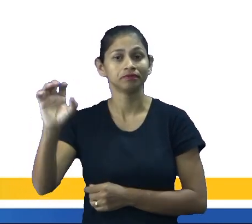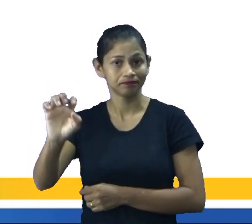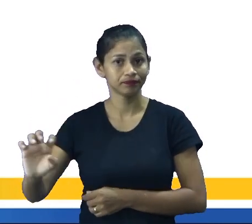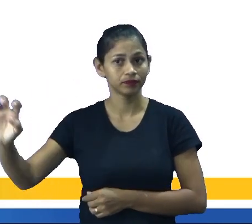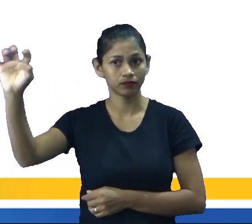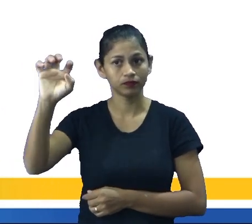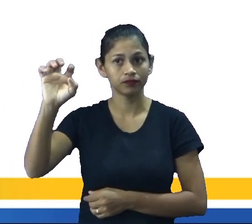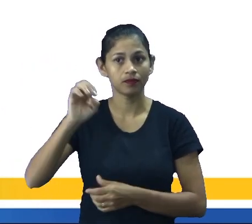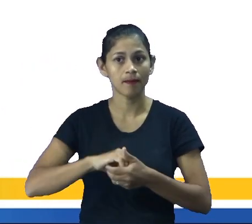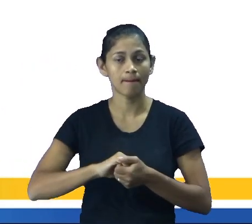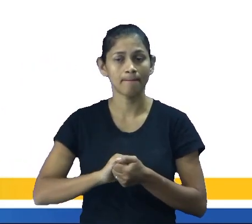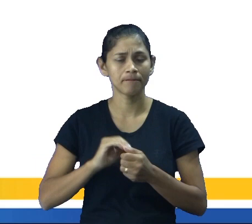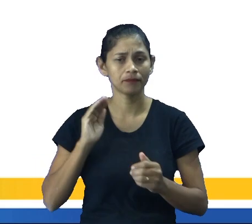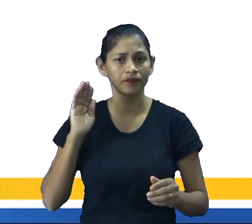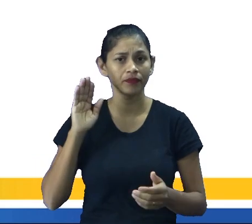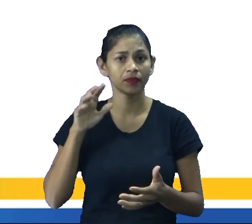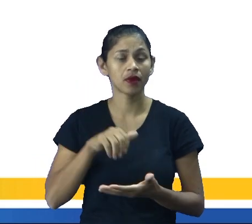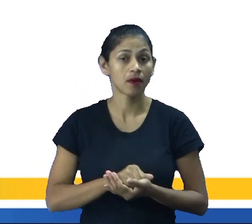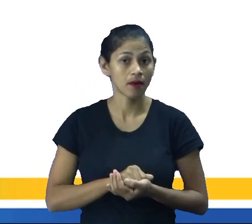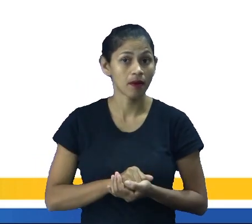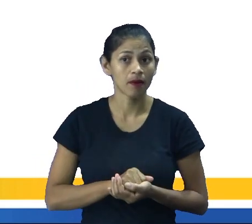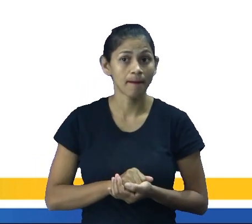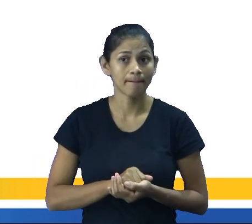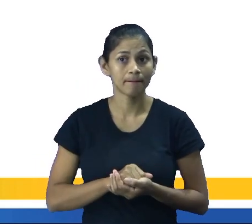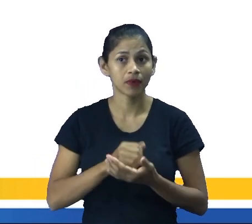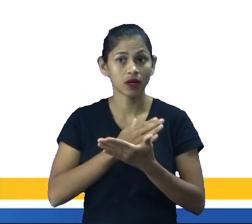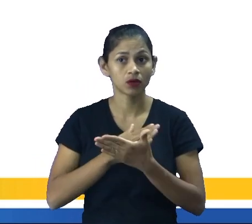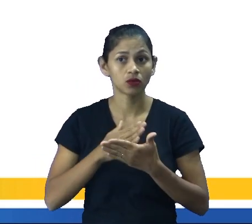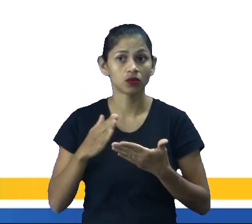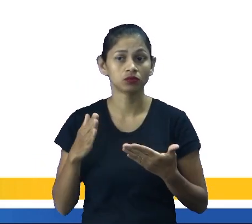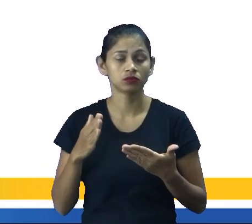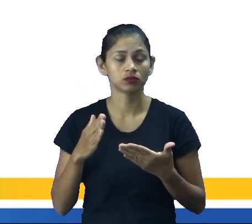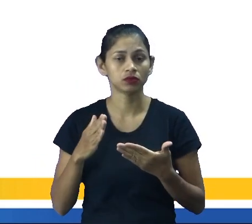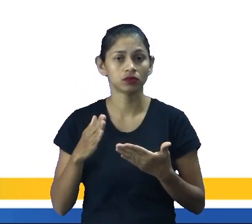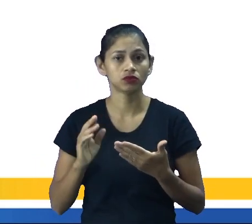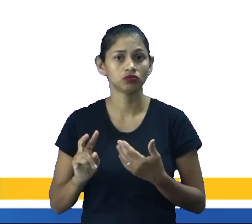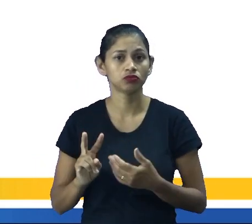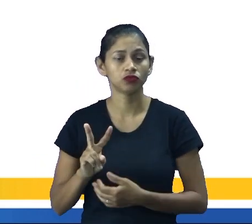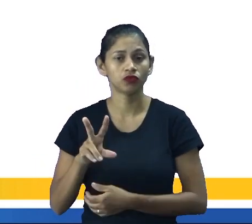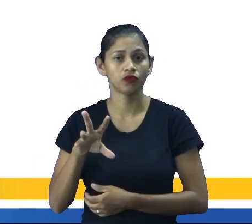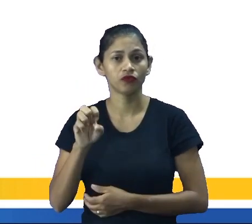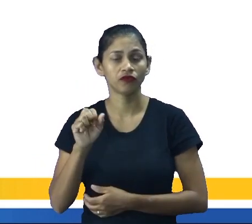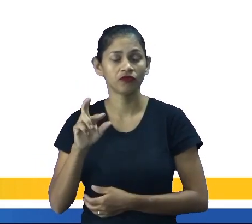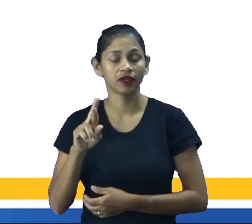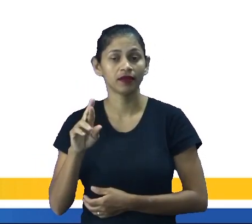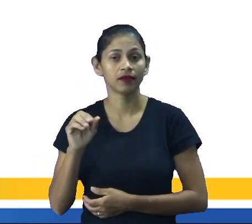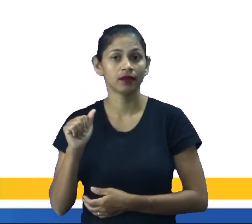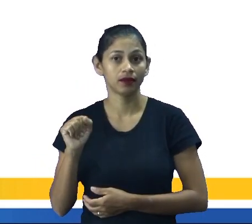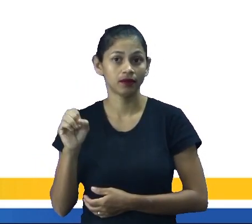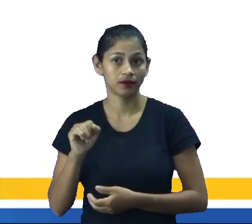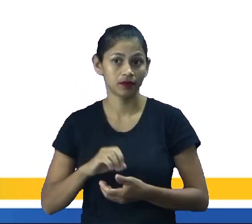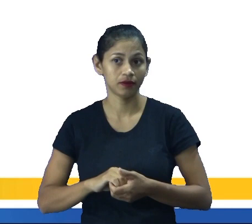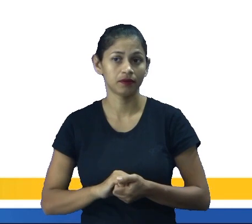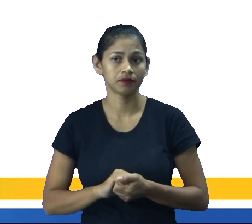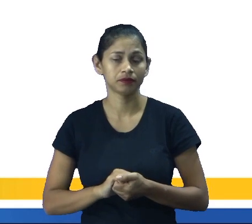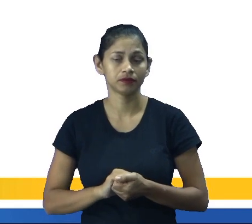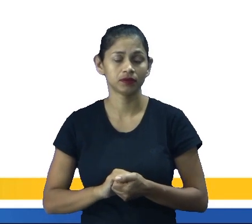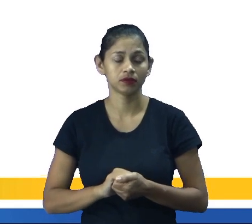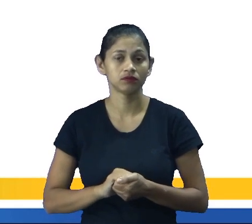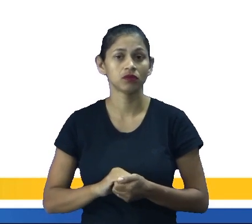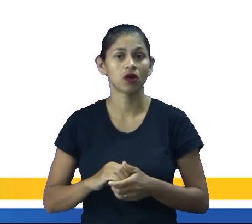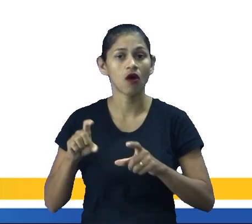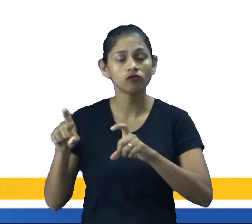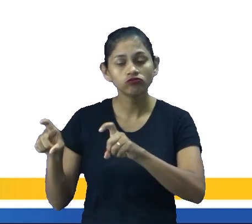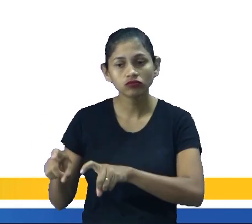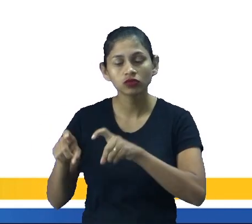Festival, marca o solstício de verão no hemisfério norte. Além disso, era uma forma de os camponeses